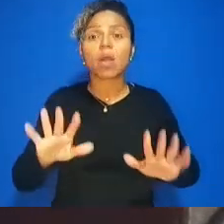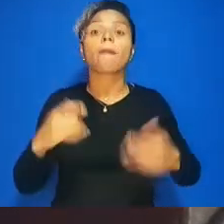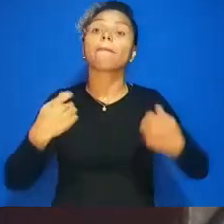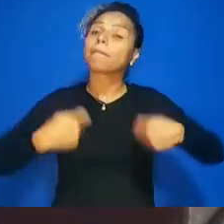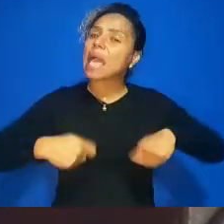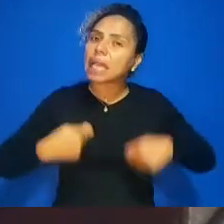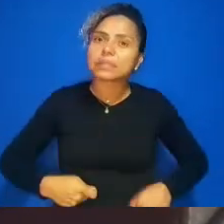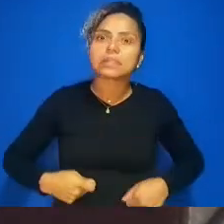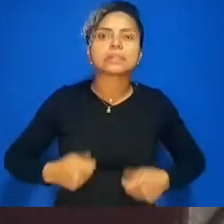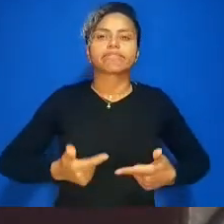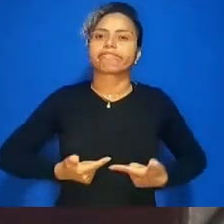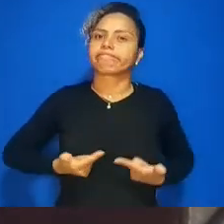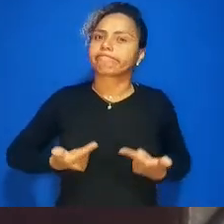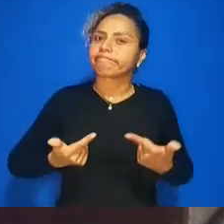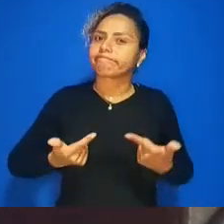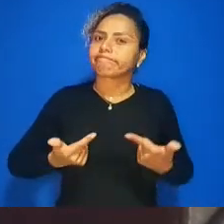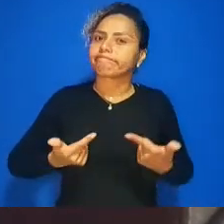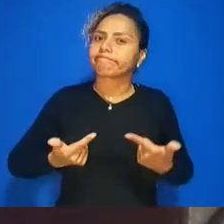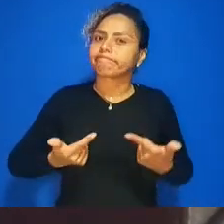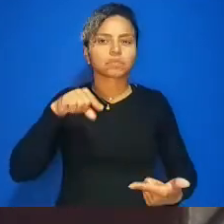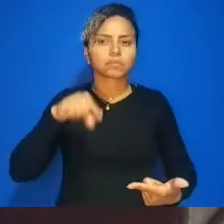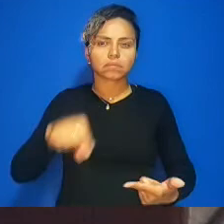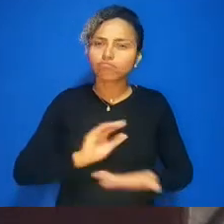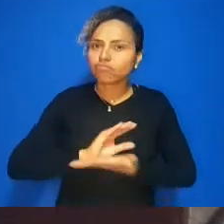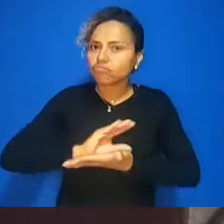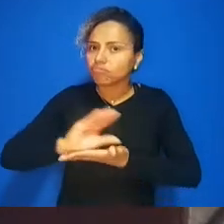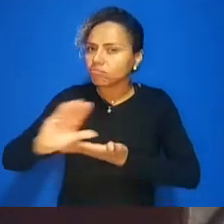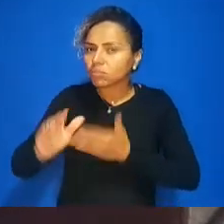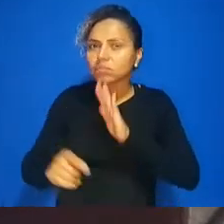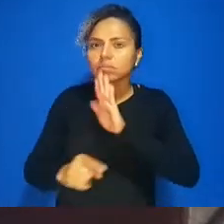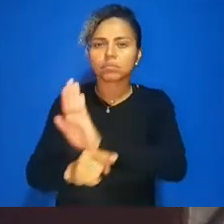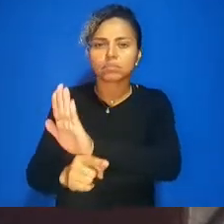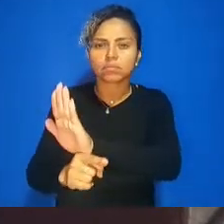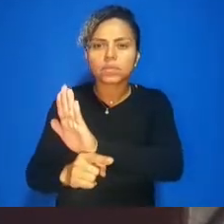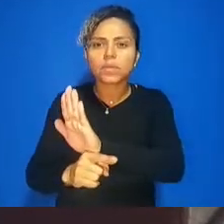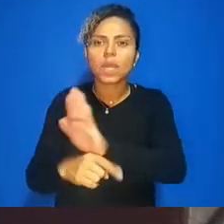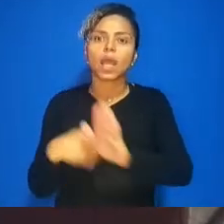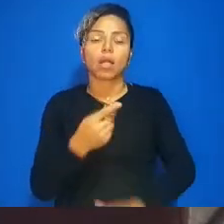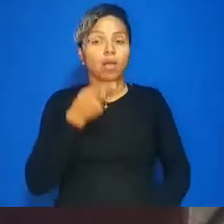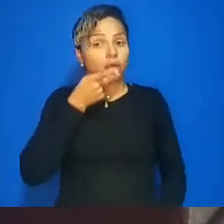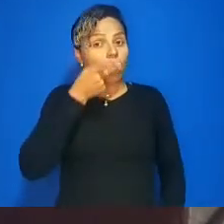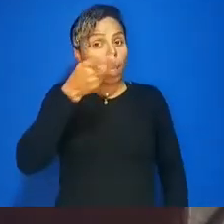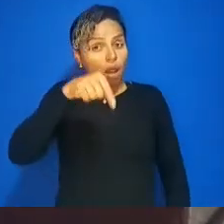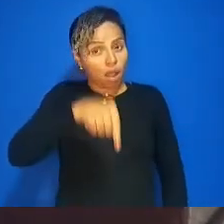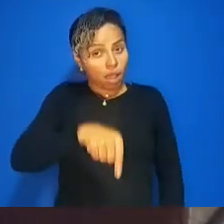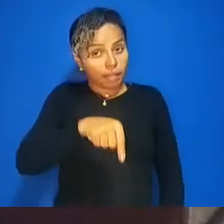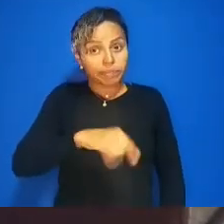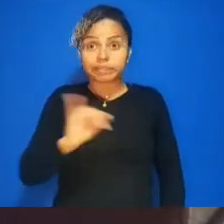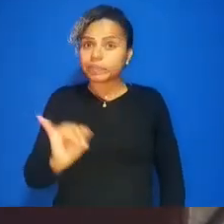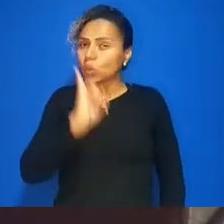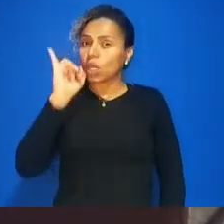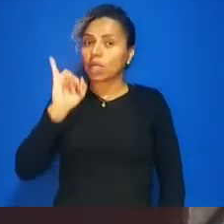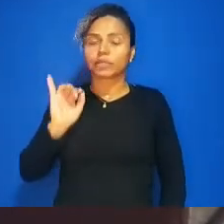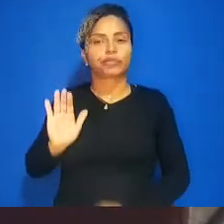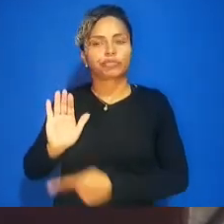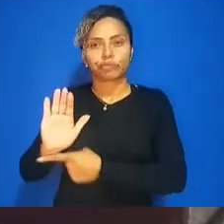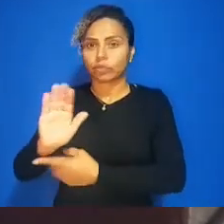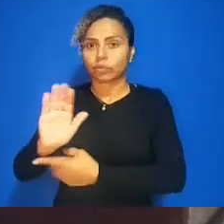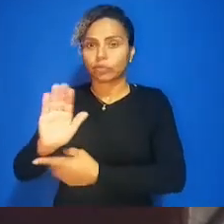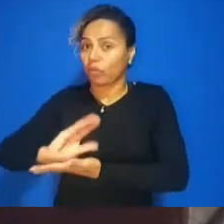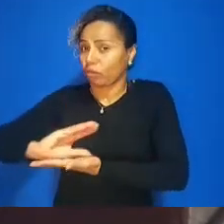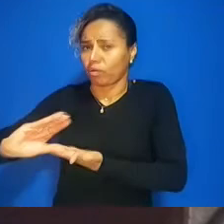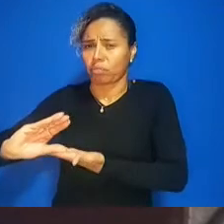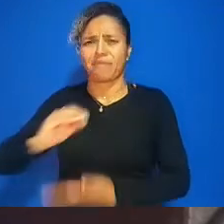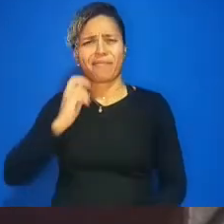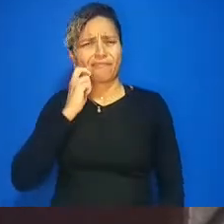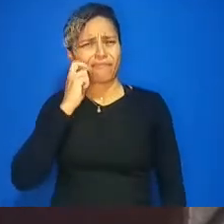trazer investimento a nossa fala foi exatamente em relação aos investimentos que é uma vergonha para o estado uma vergonha para o estado